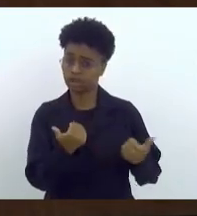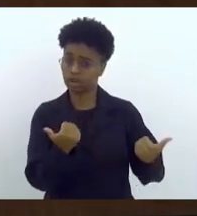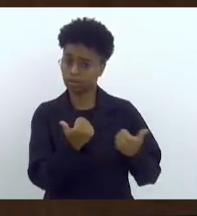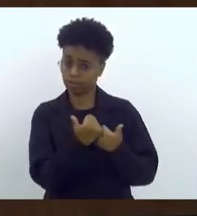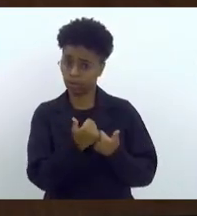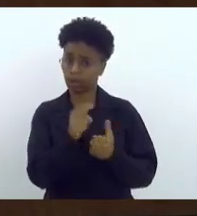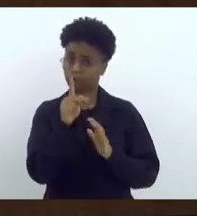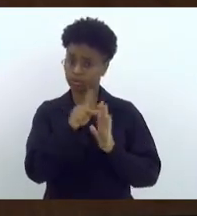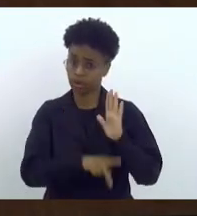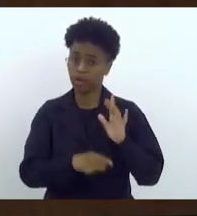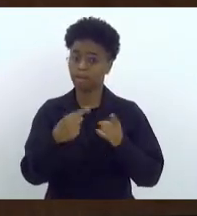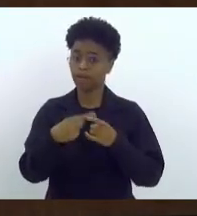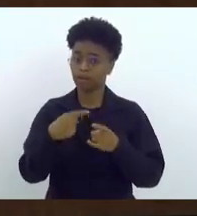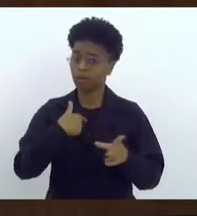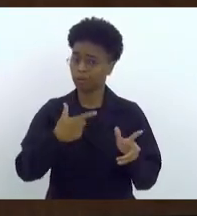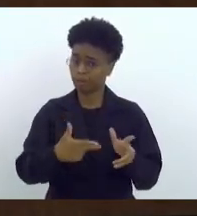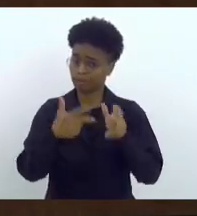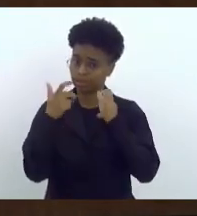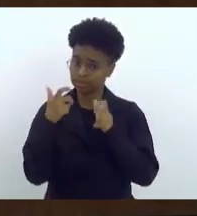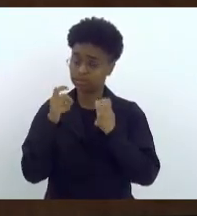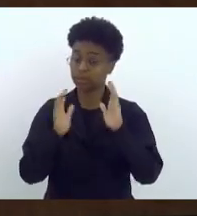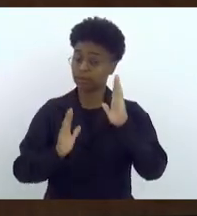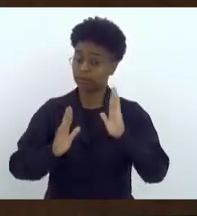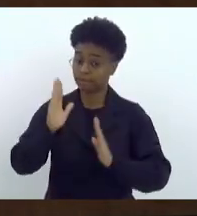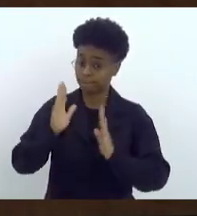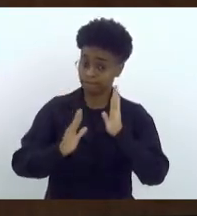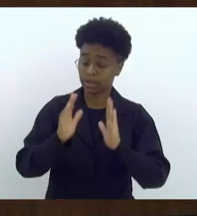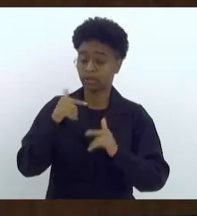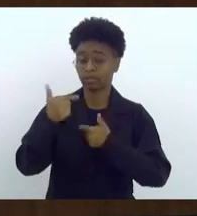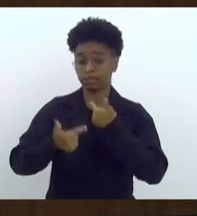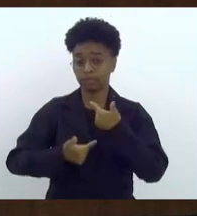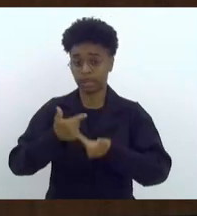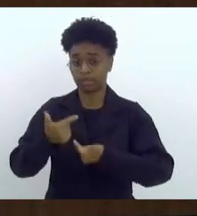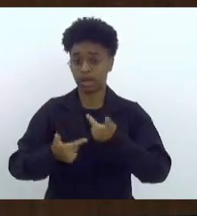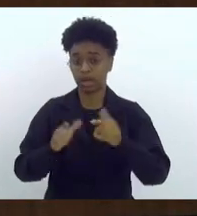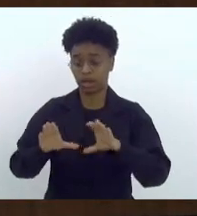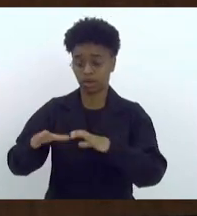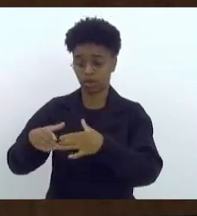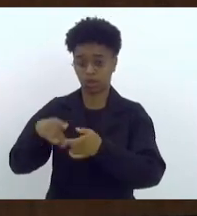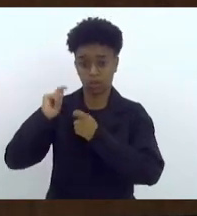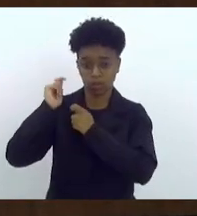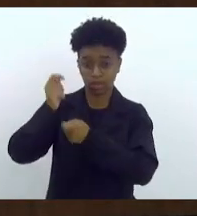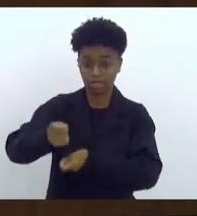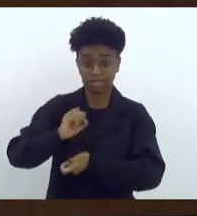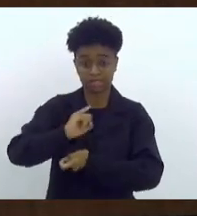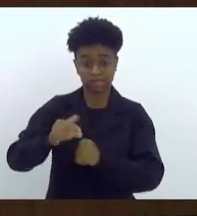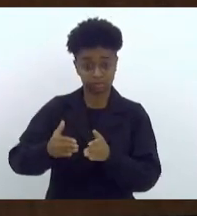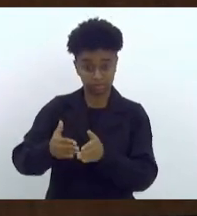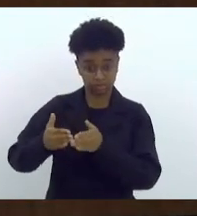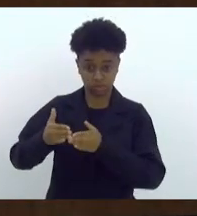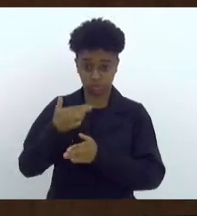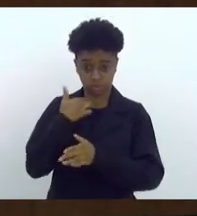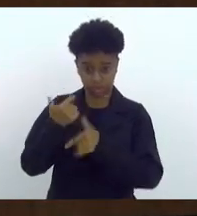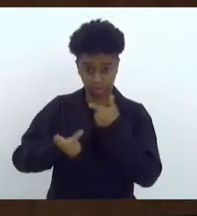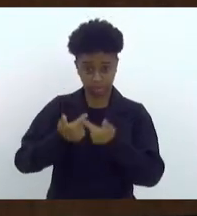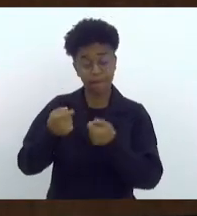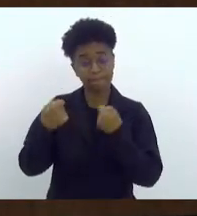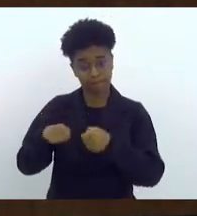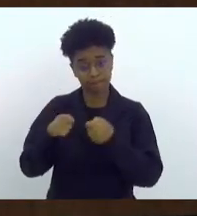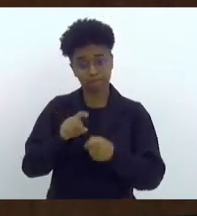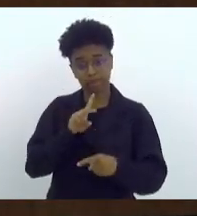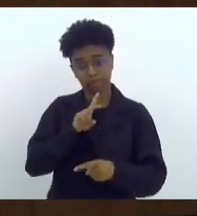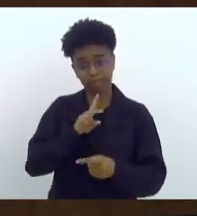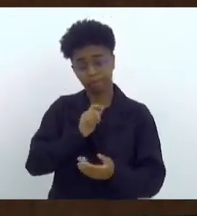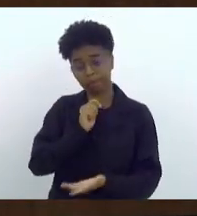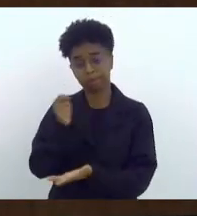por entender que no momento que o trabalho da comunidade pesqueira tivesse expenso, eles vão poder ser indenizados